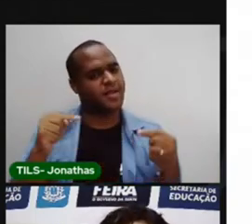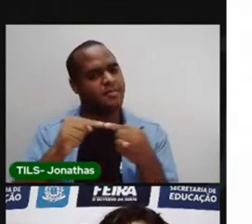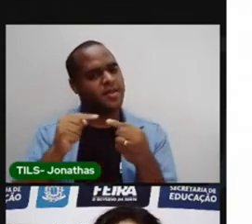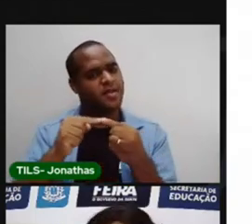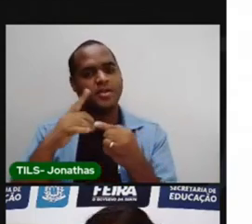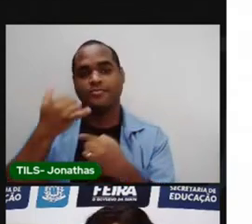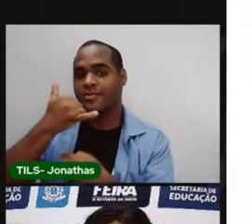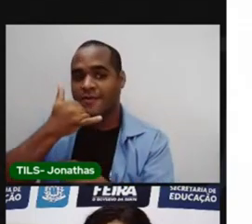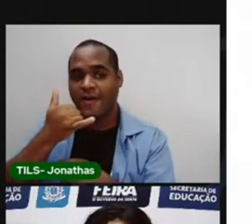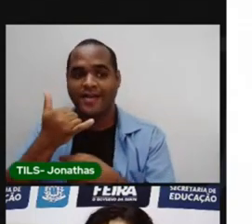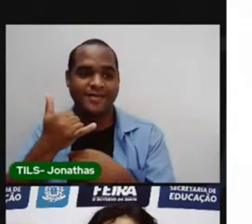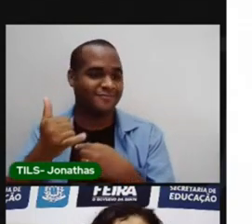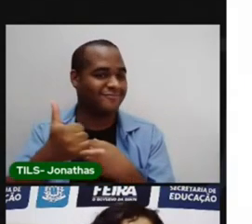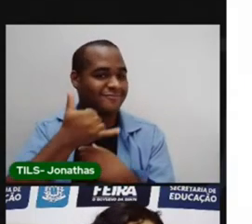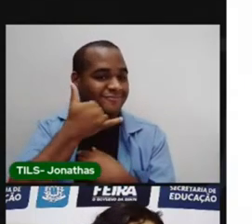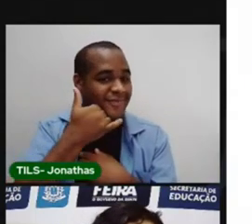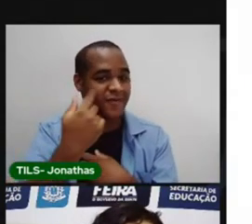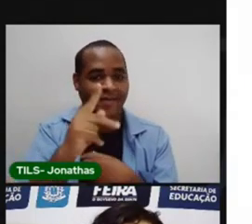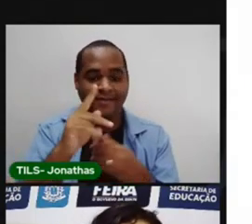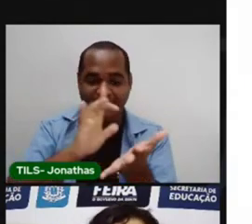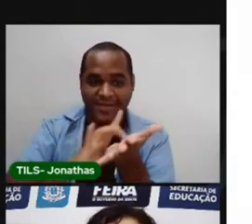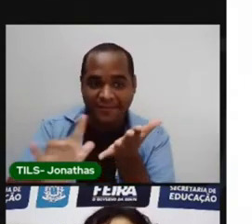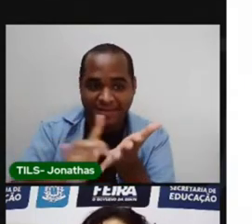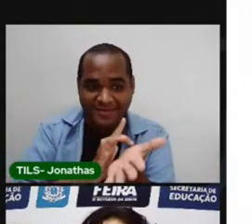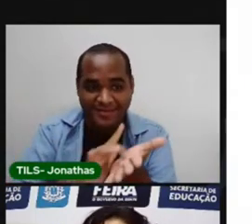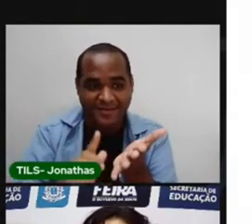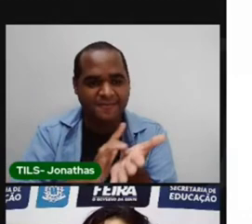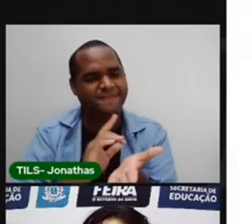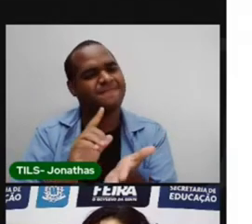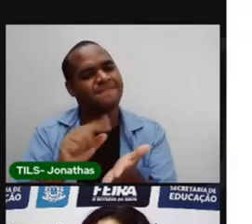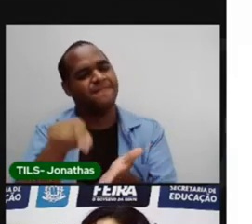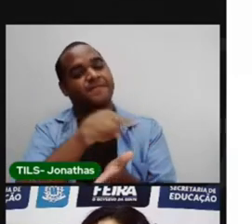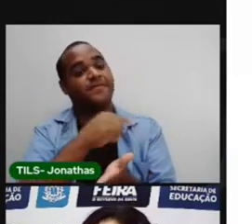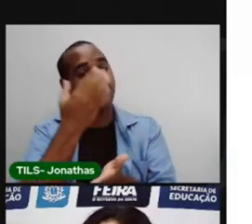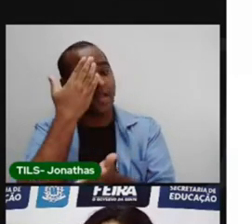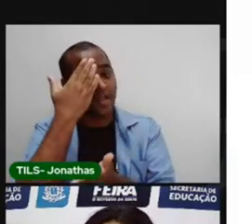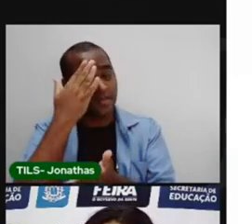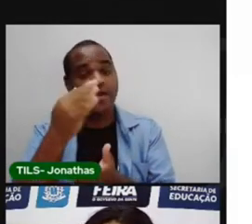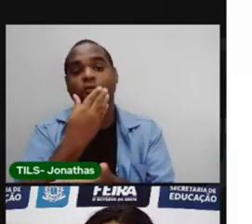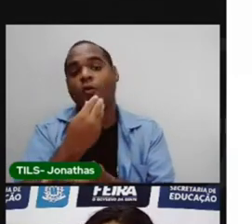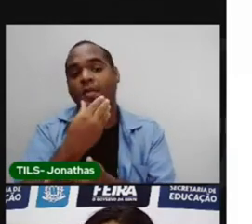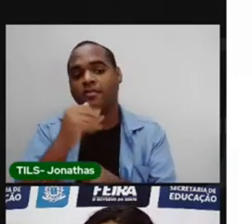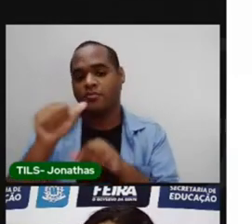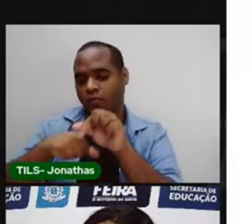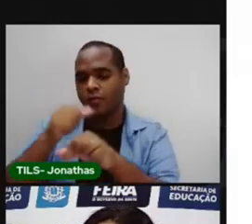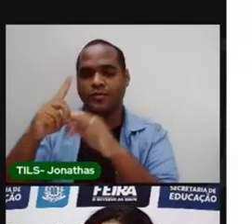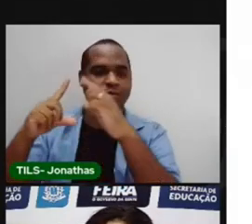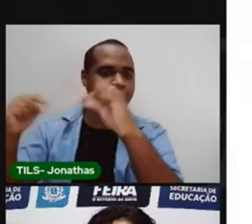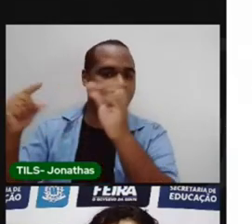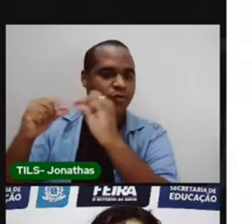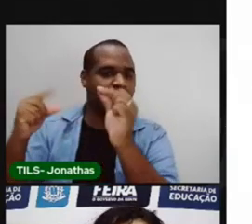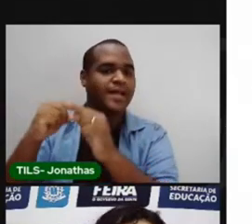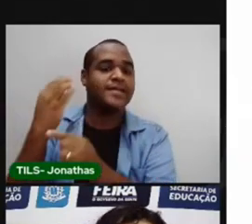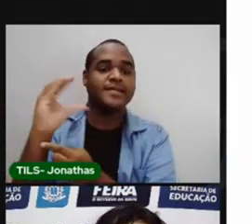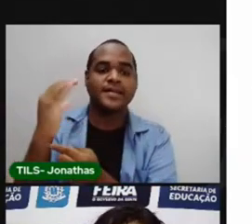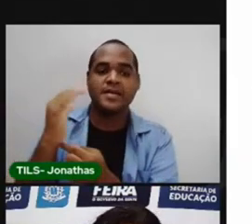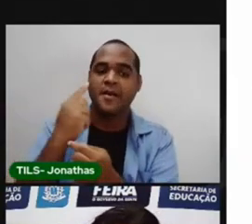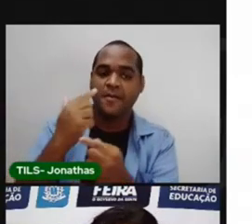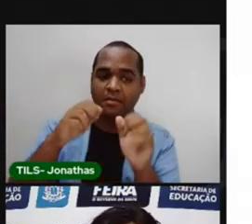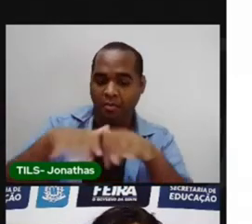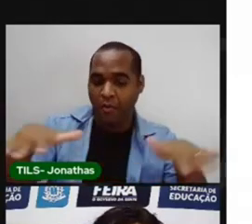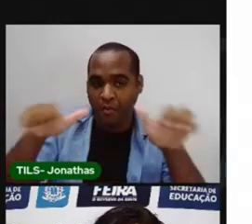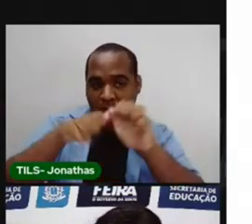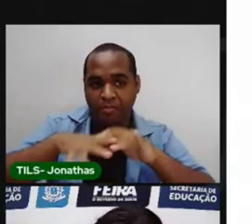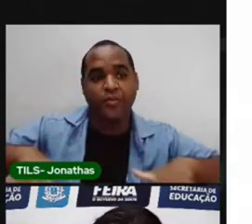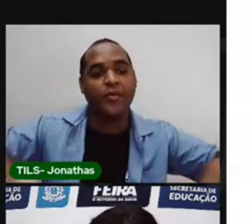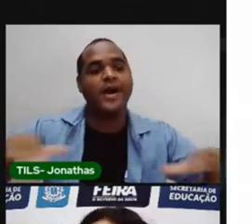aparelho celular, no smartphone, num tablet. Ou seja, depois que o homem foi à lua, a ciência se espalhou por